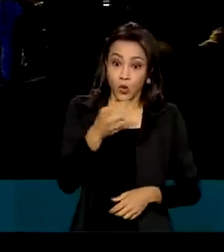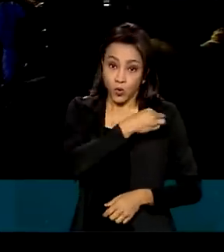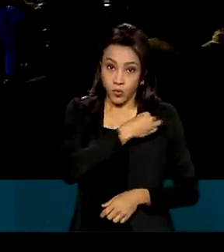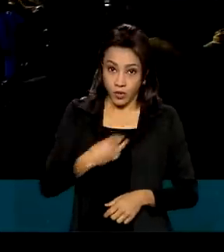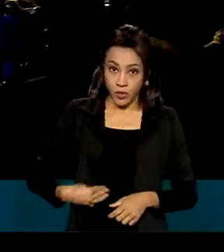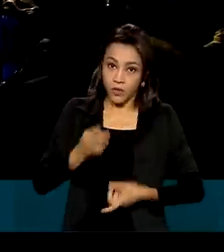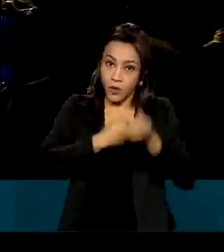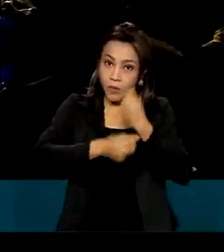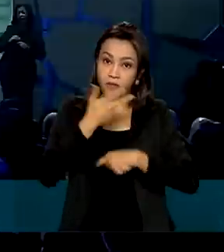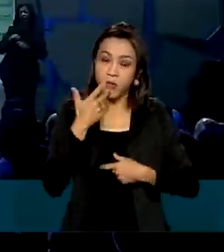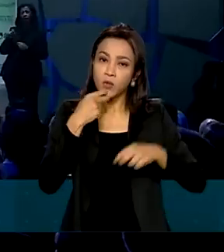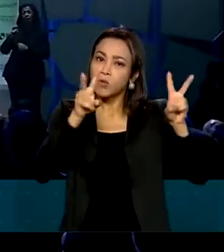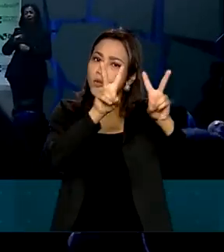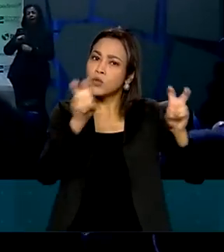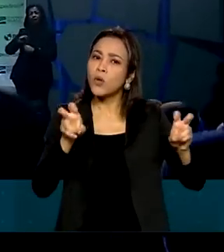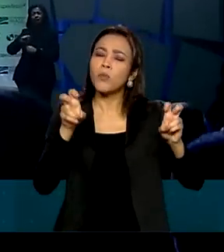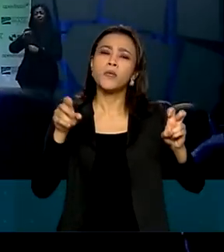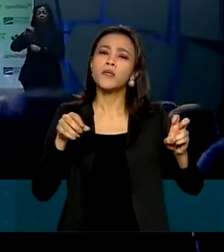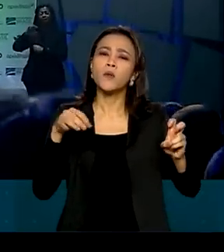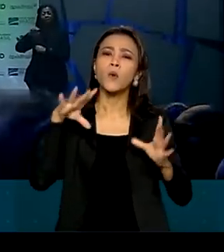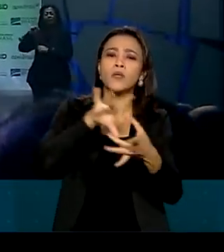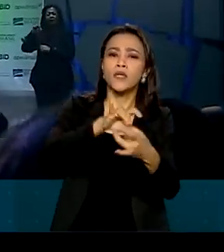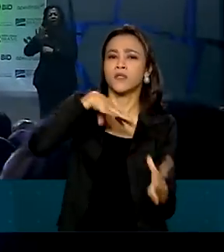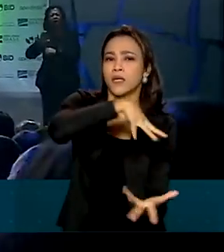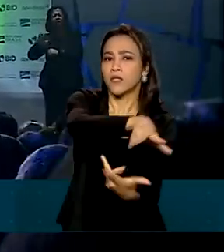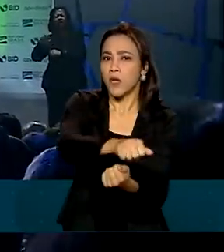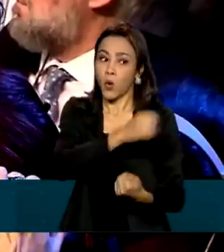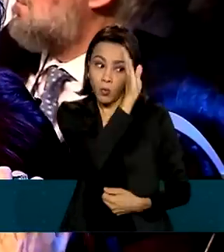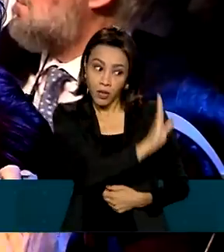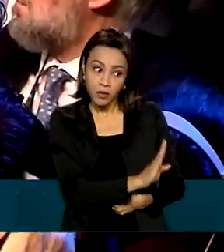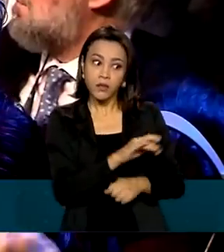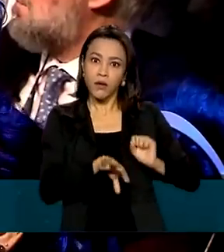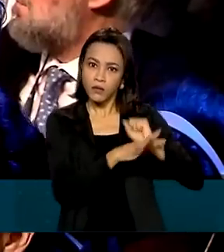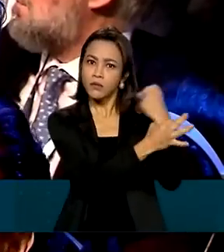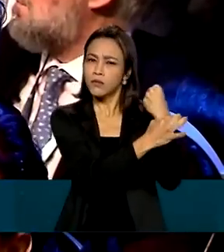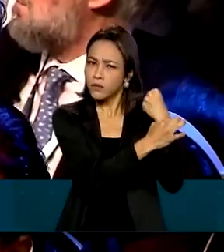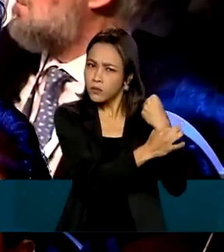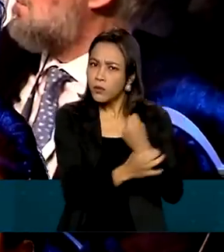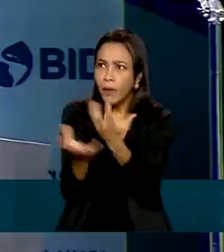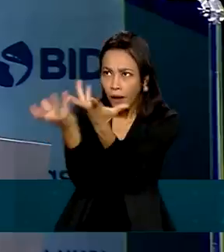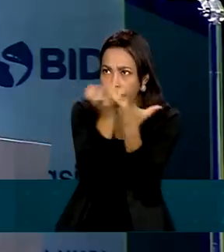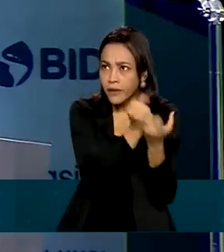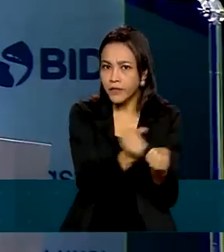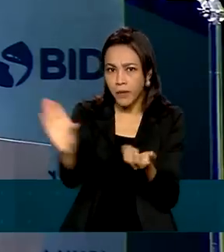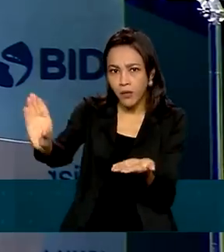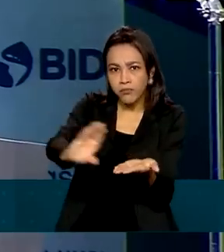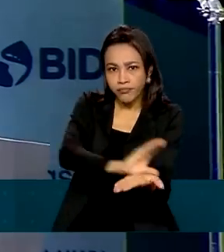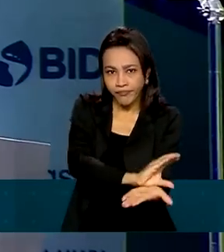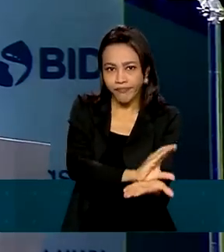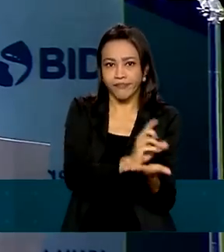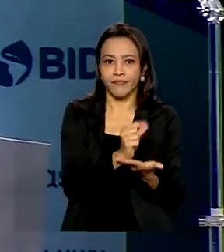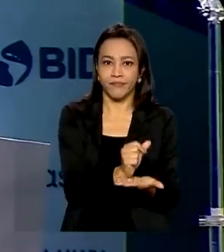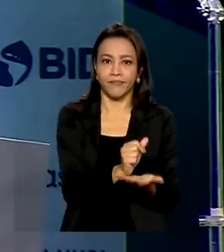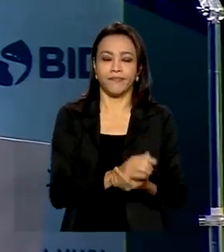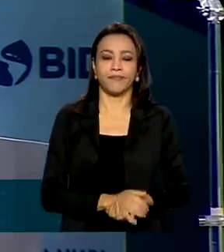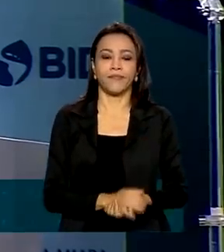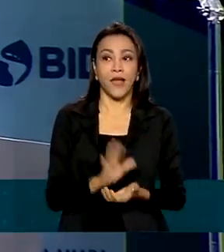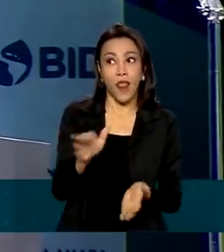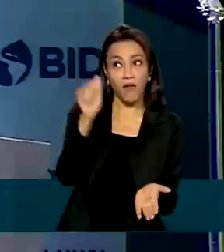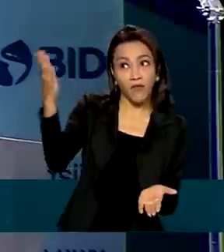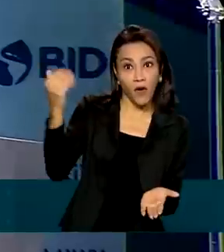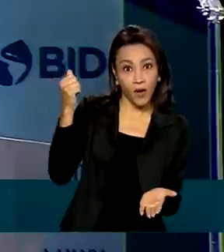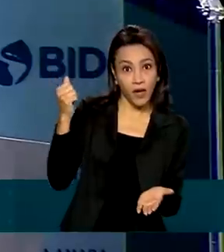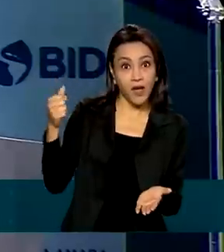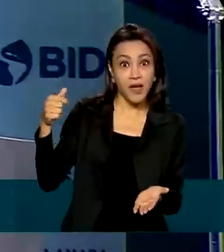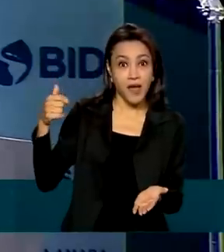instabilidades internacionais, o Brasil desponta como um país sólido para receber investimentos. Lá fora, o mar é turbulento e